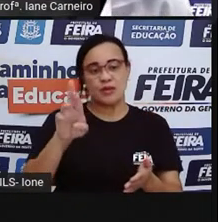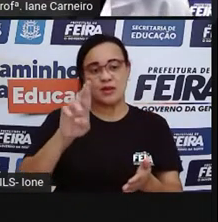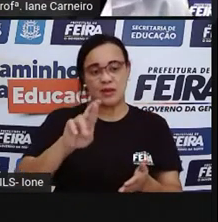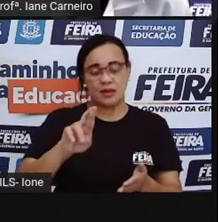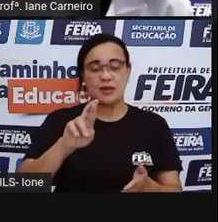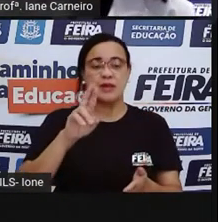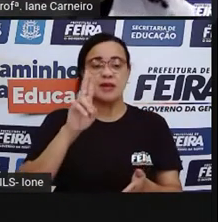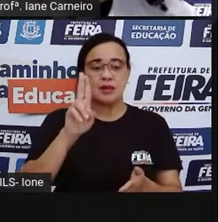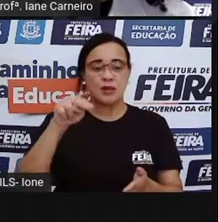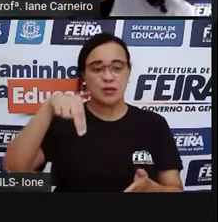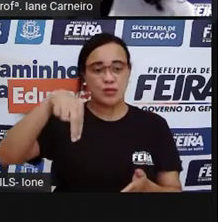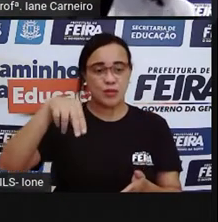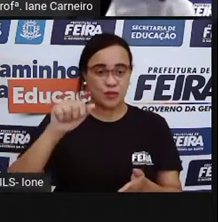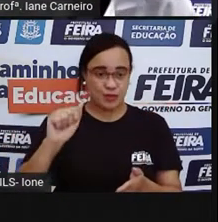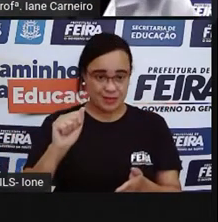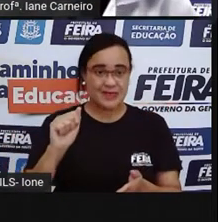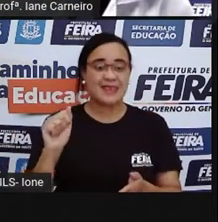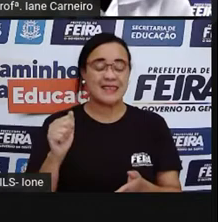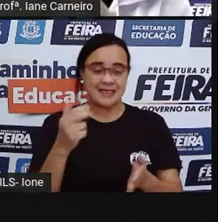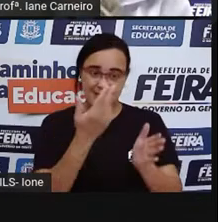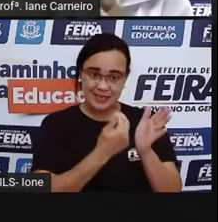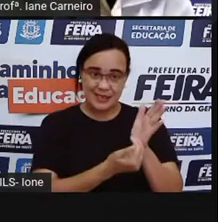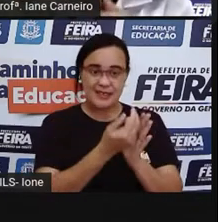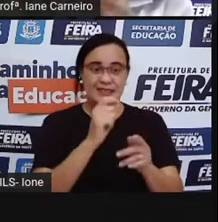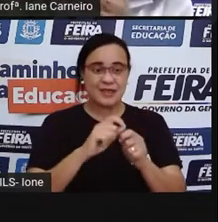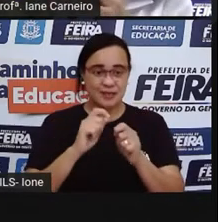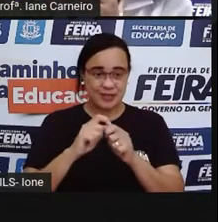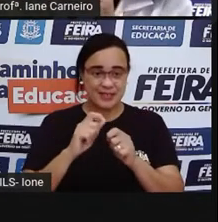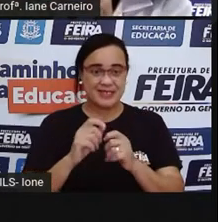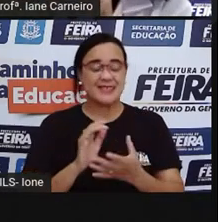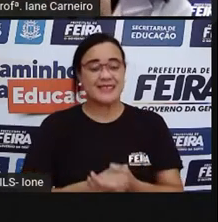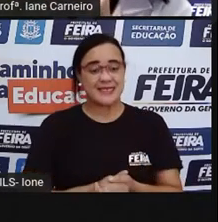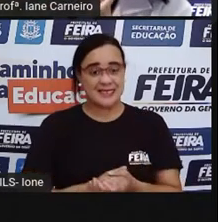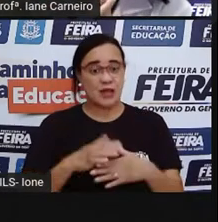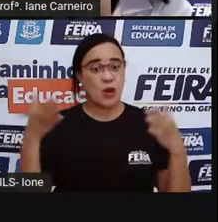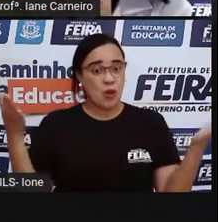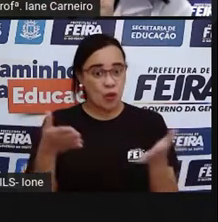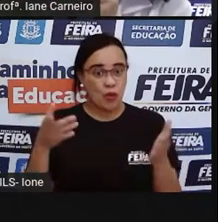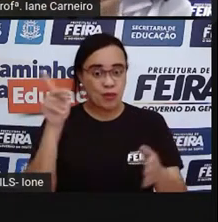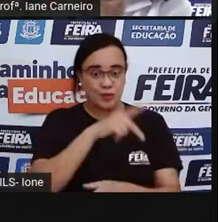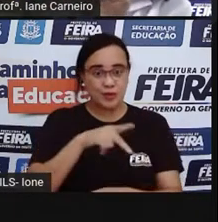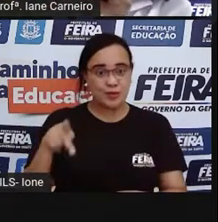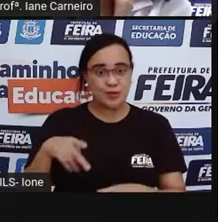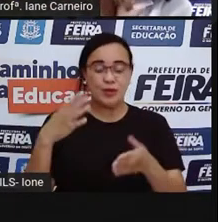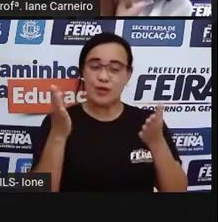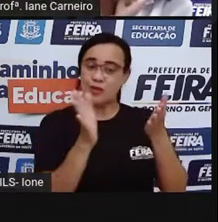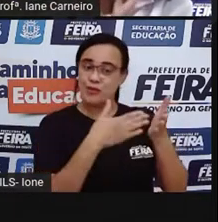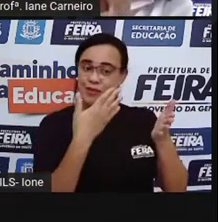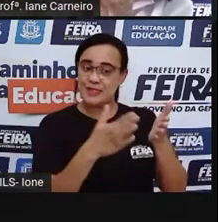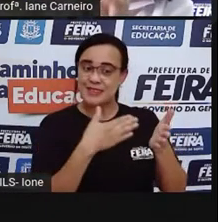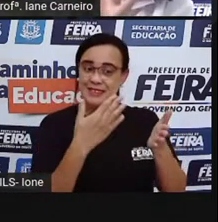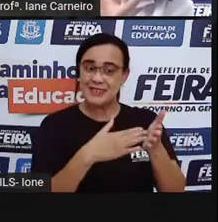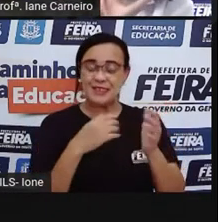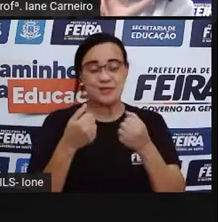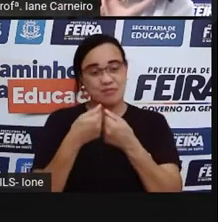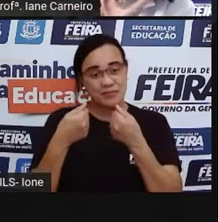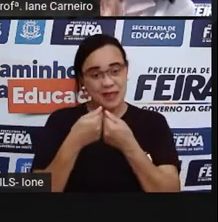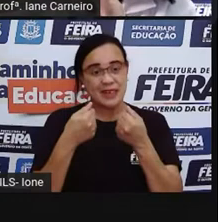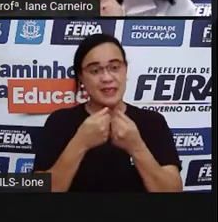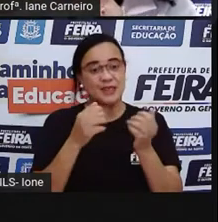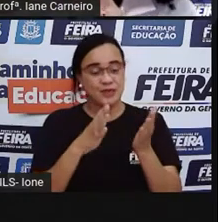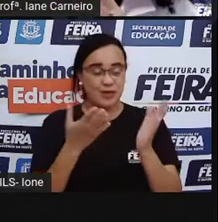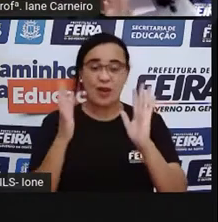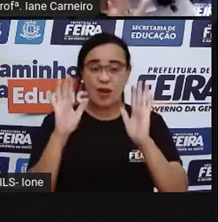aqui na tela, não. A Pro tá com o livro aqui na mão. Olha só o livro